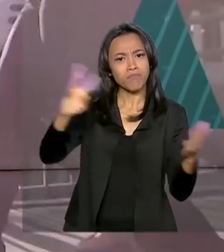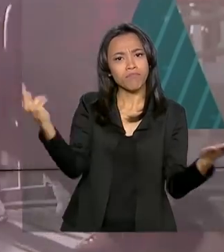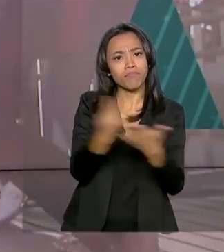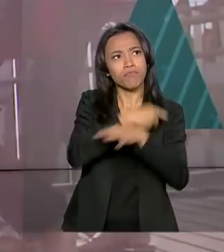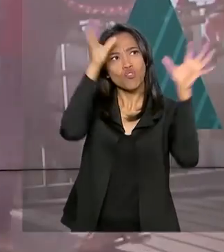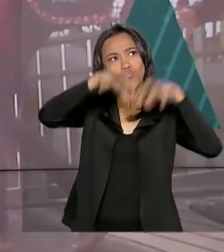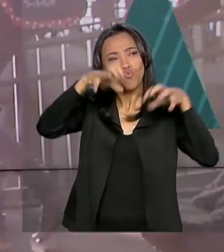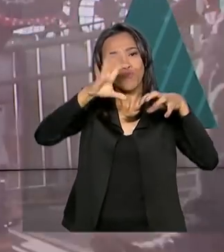teve que voltar para Brasília.